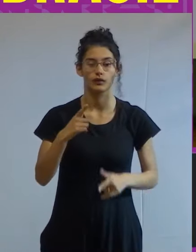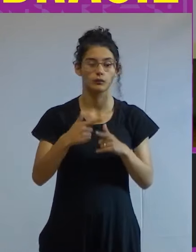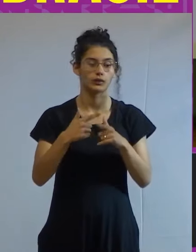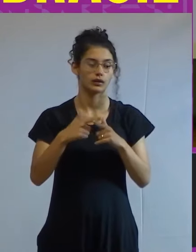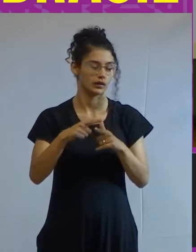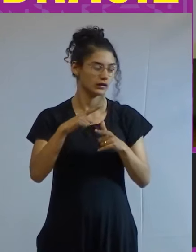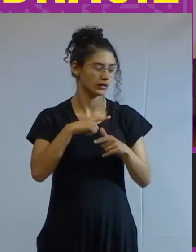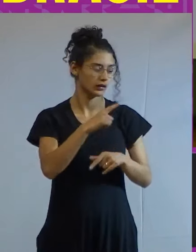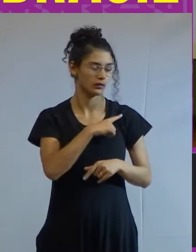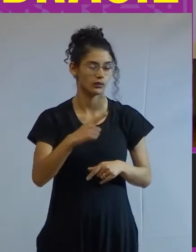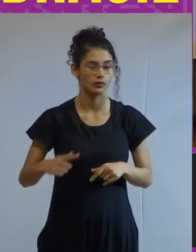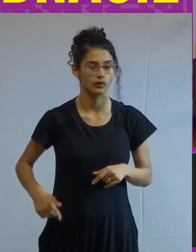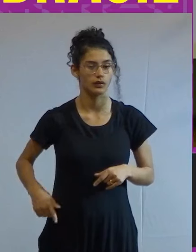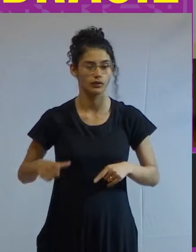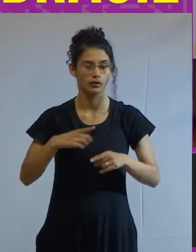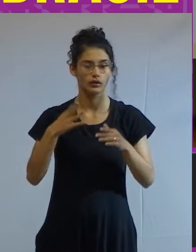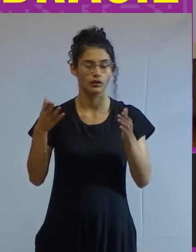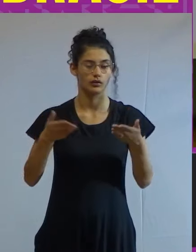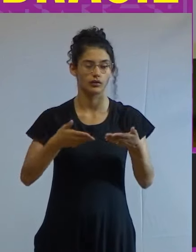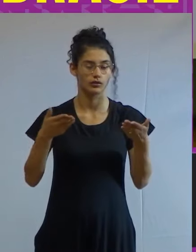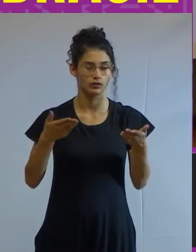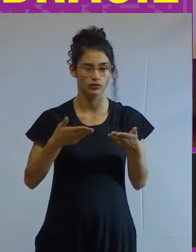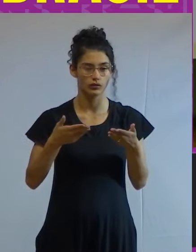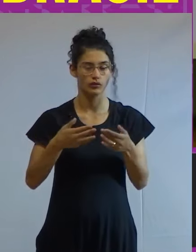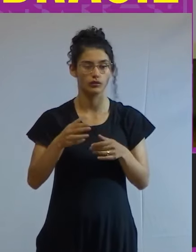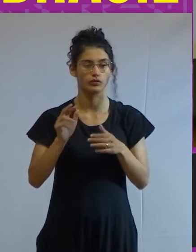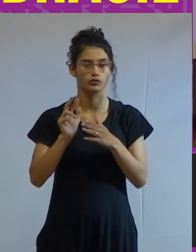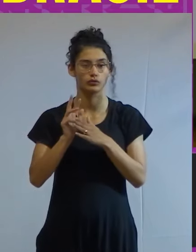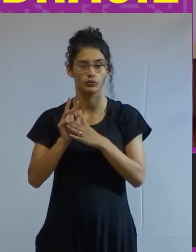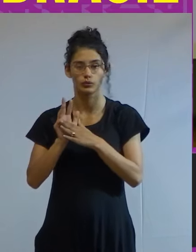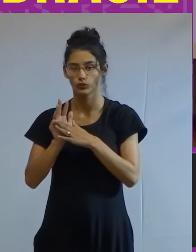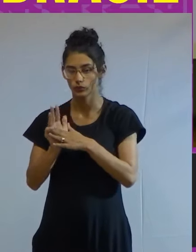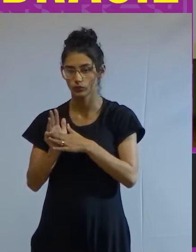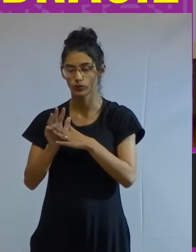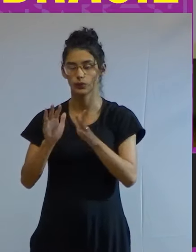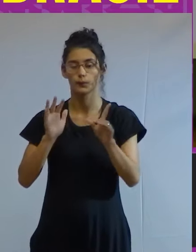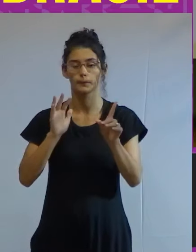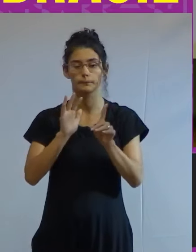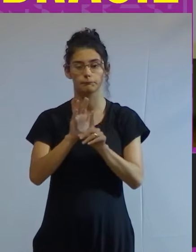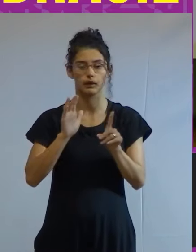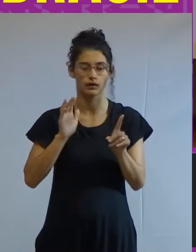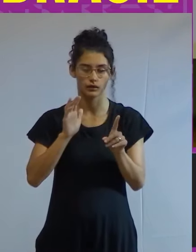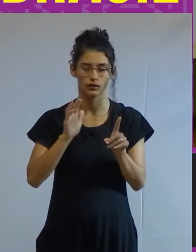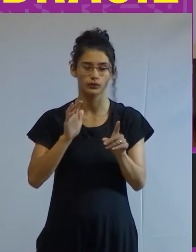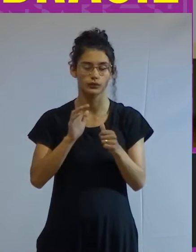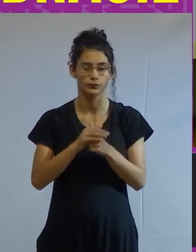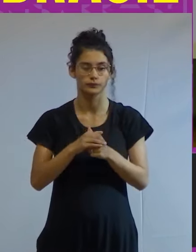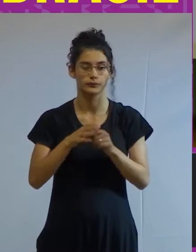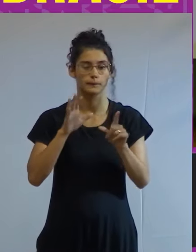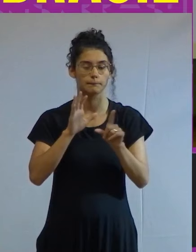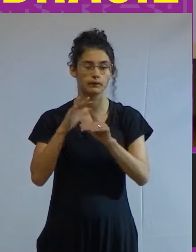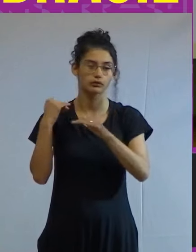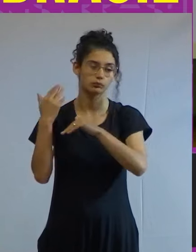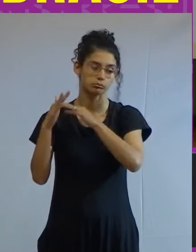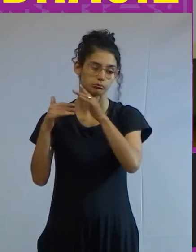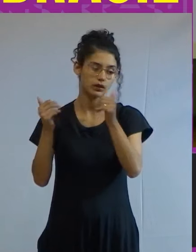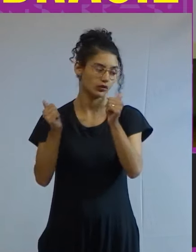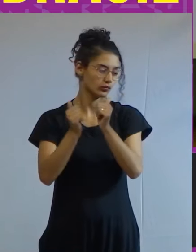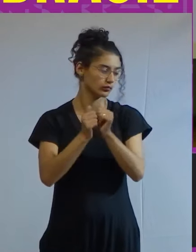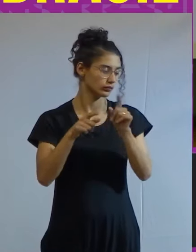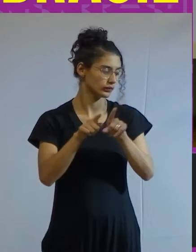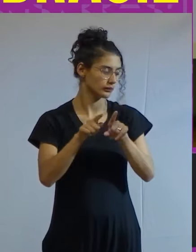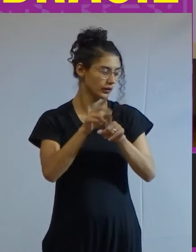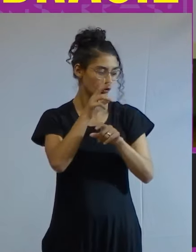governo progressista atual do governo Lula um pacto um pacto progressista com outras